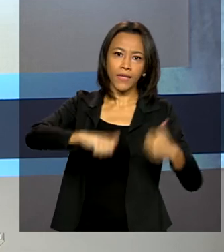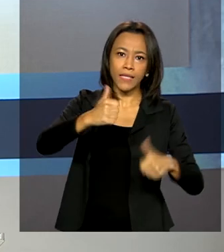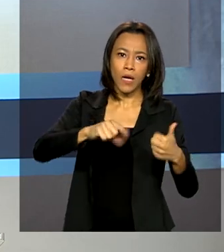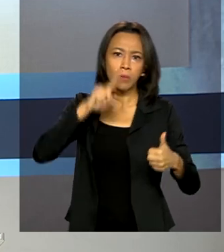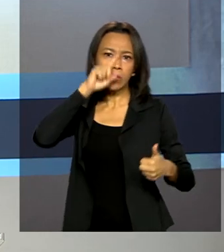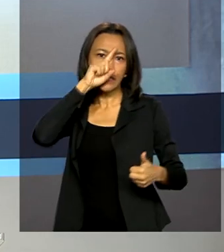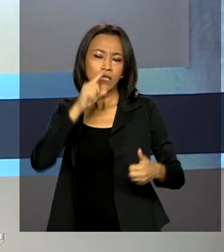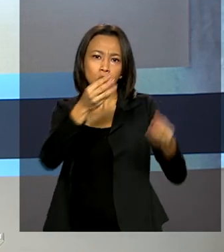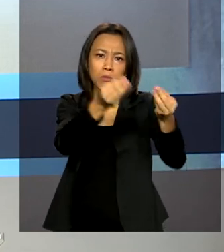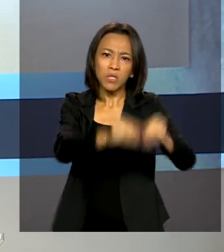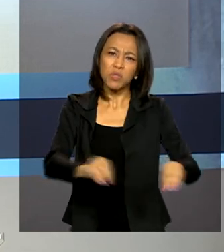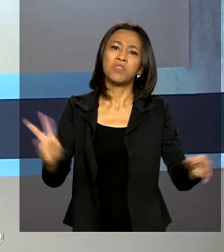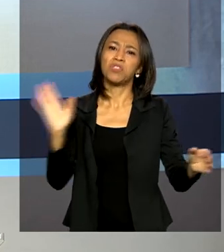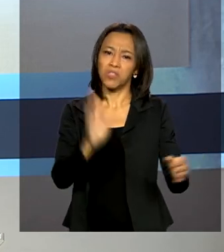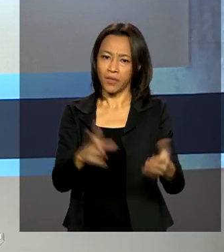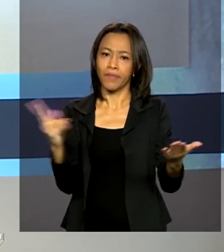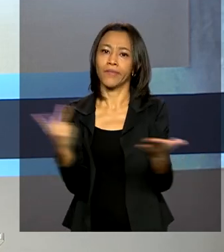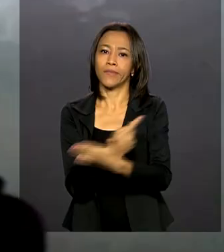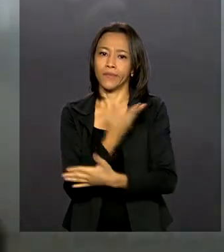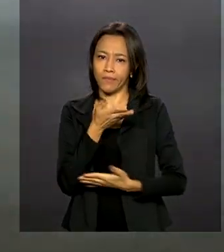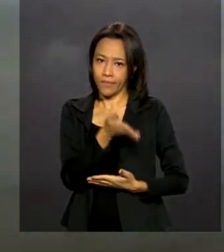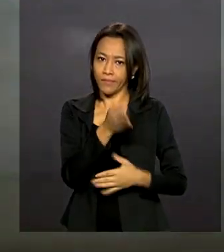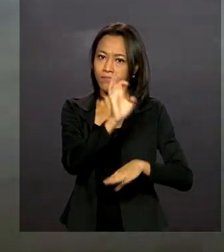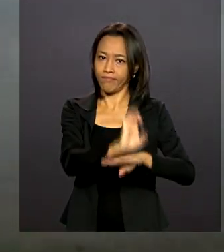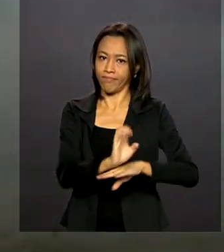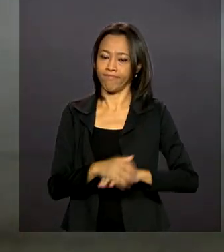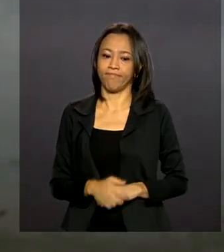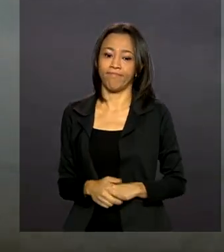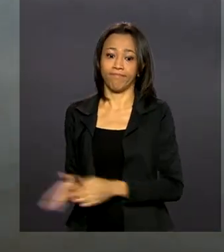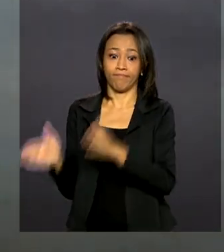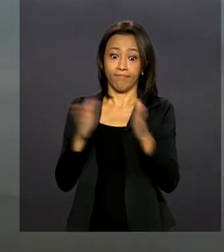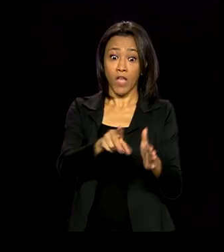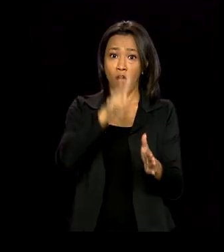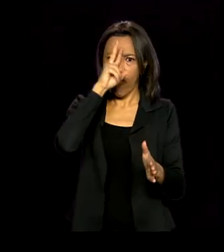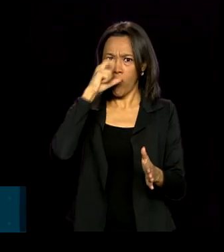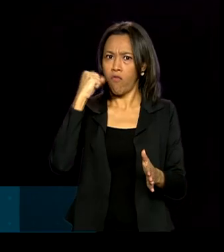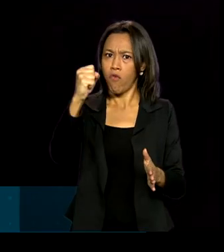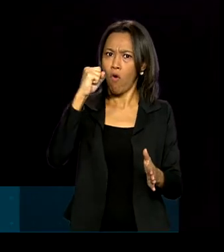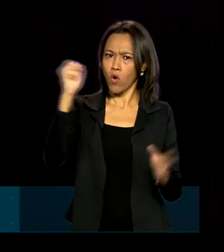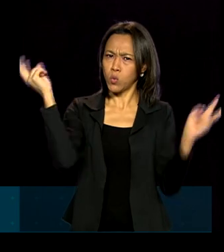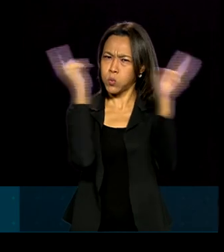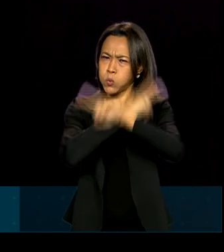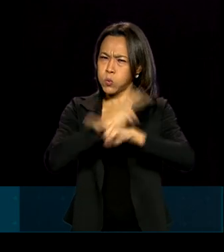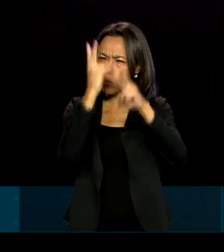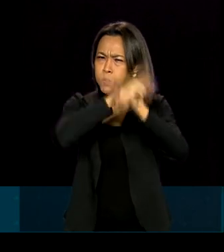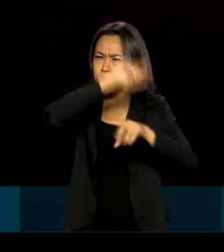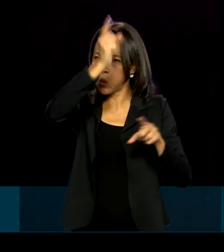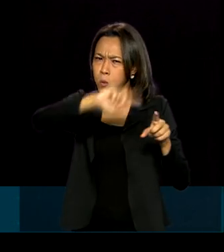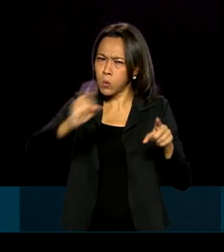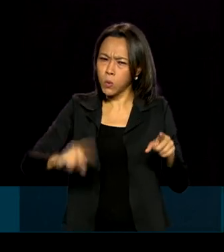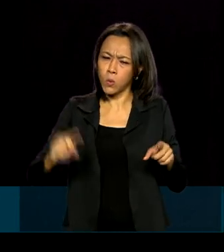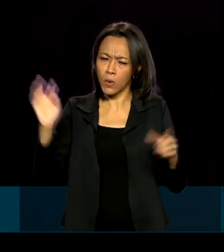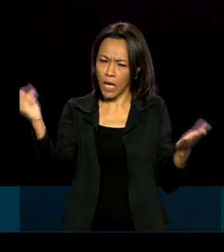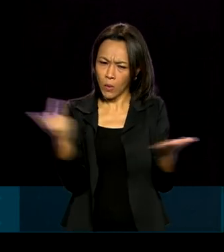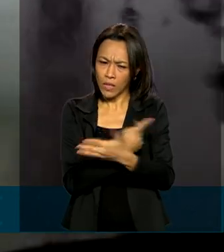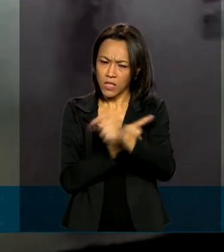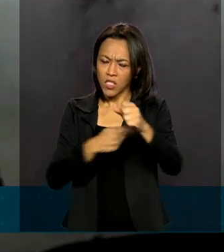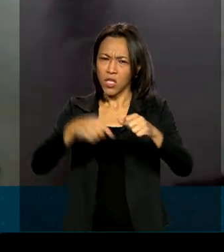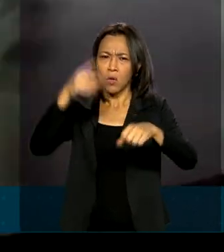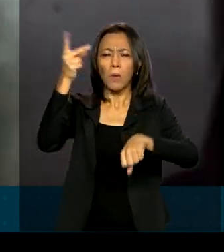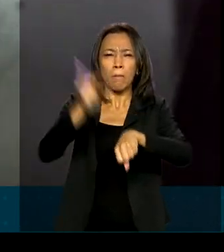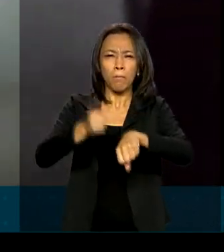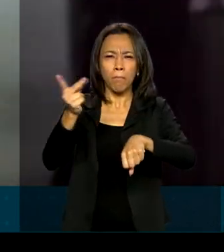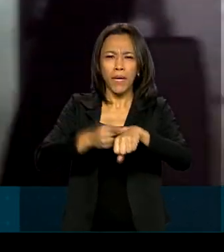e de danos já provocados. Os fortes ventos e a tempestade intensa com granizo que